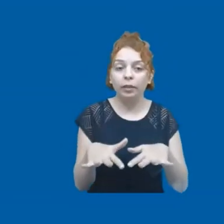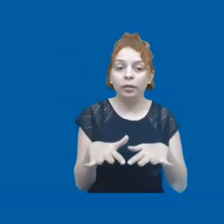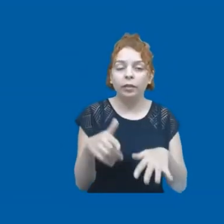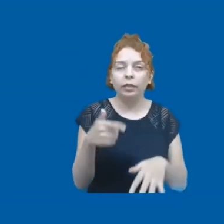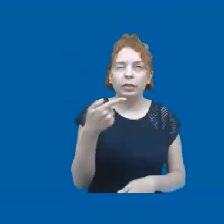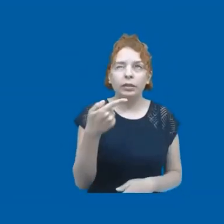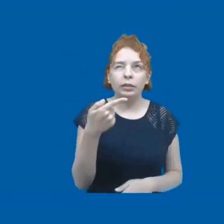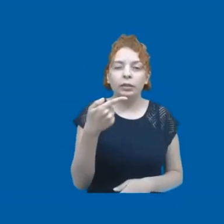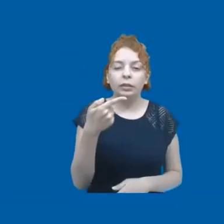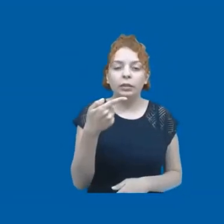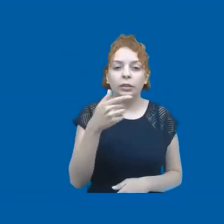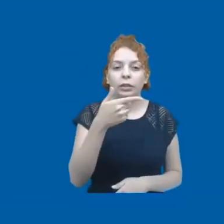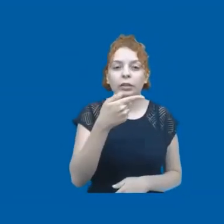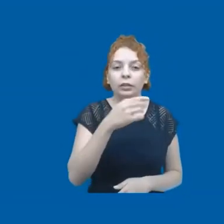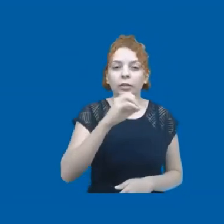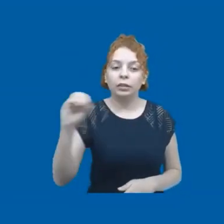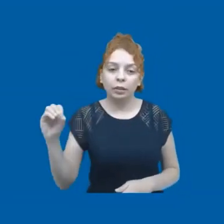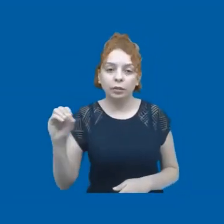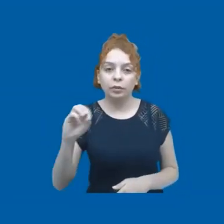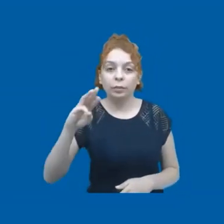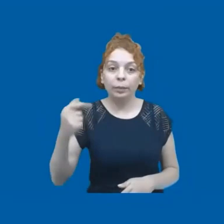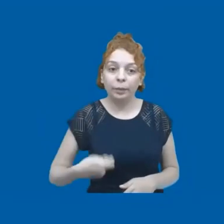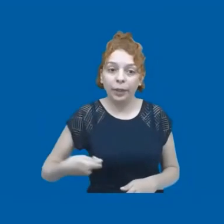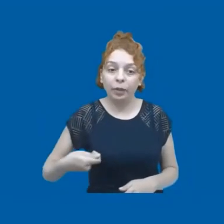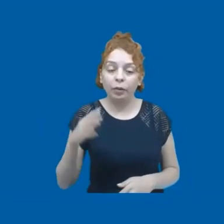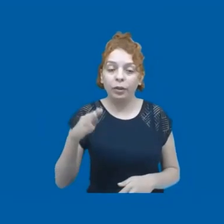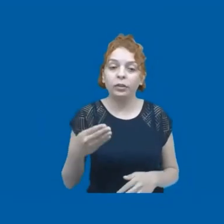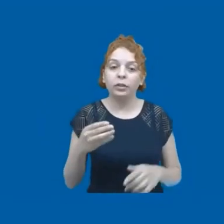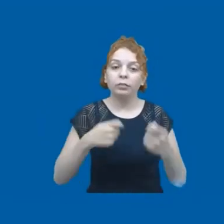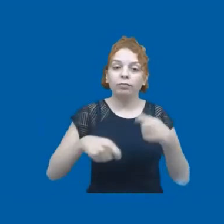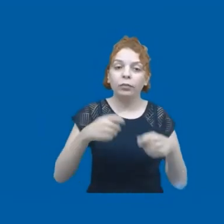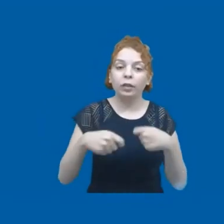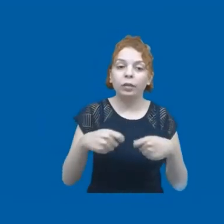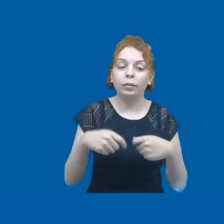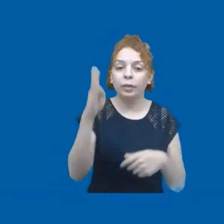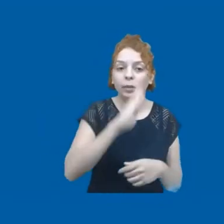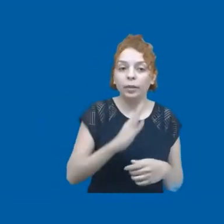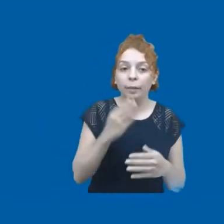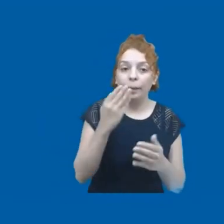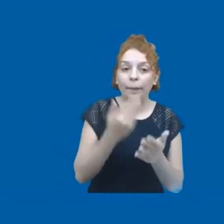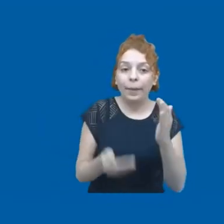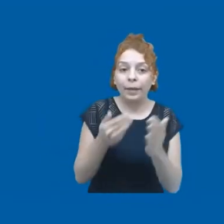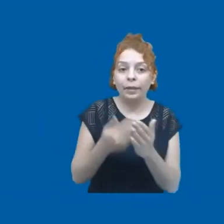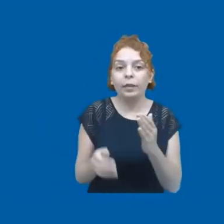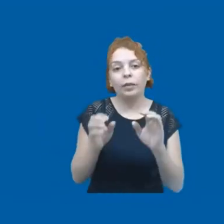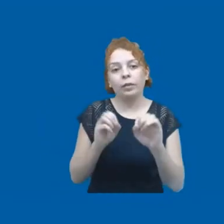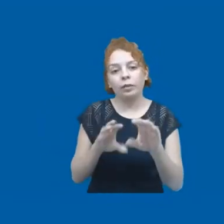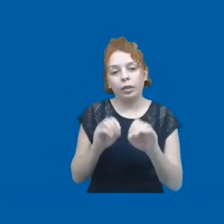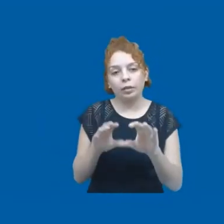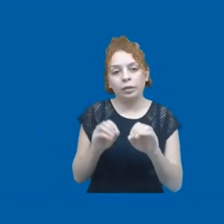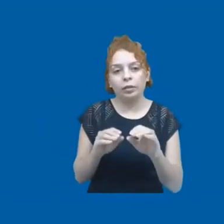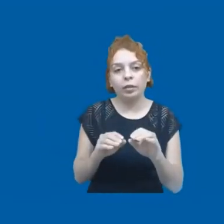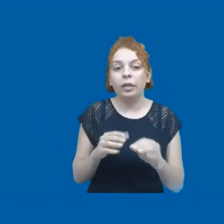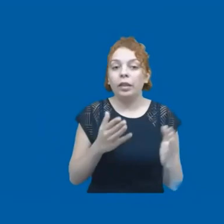de 700 bilhões de perda na nossa economia em termos do que a gente perdeu nesse ato educacional, das crianças